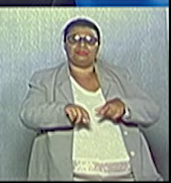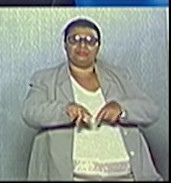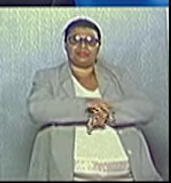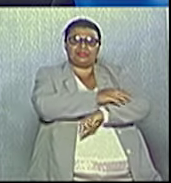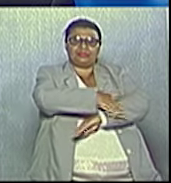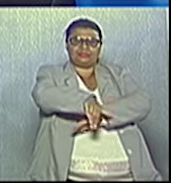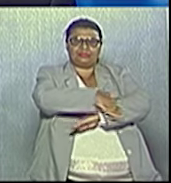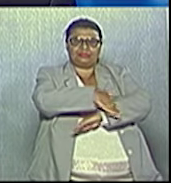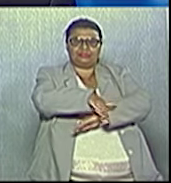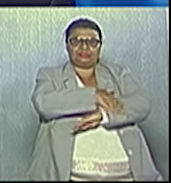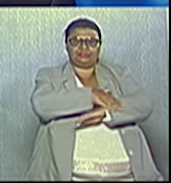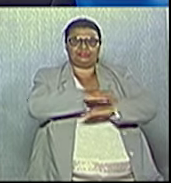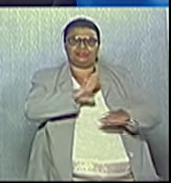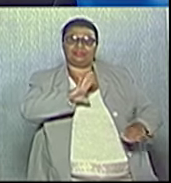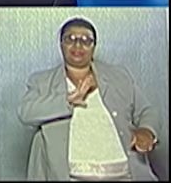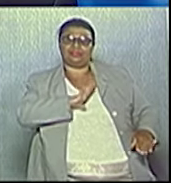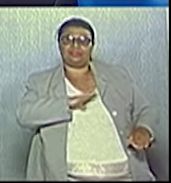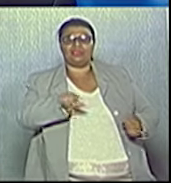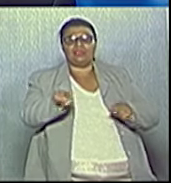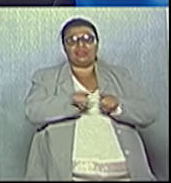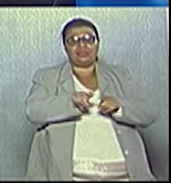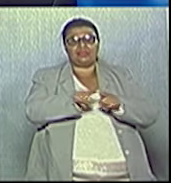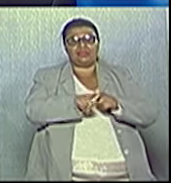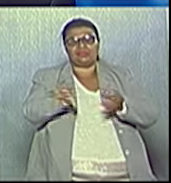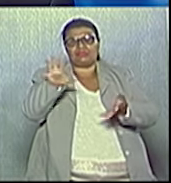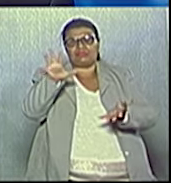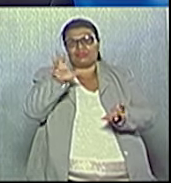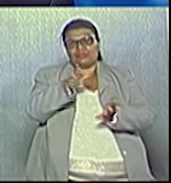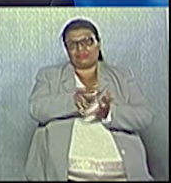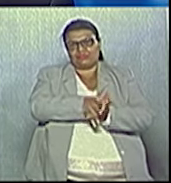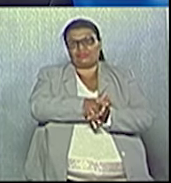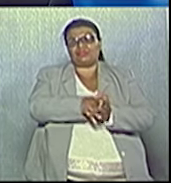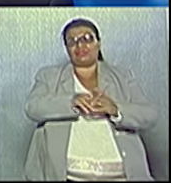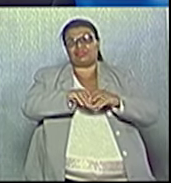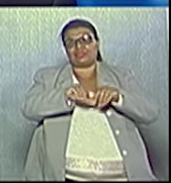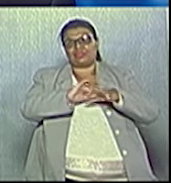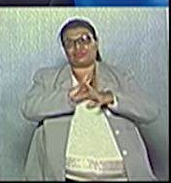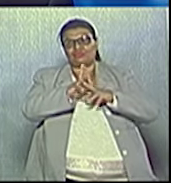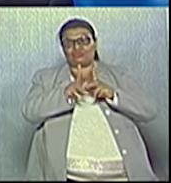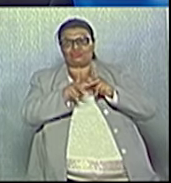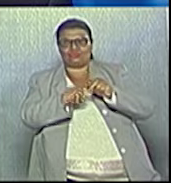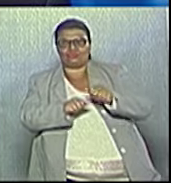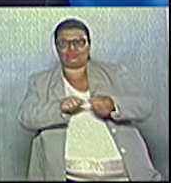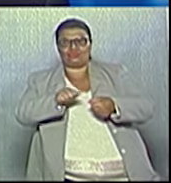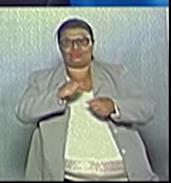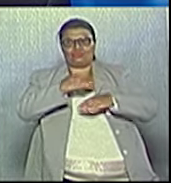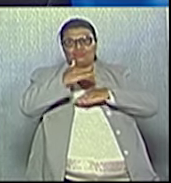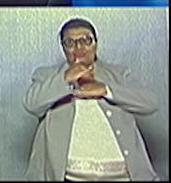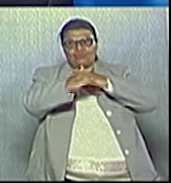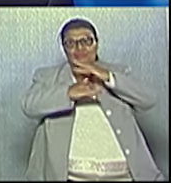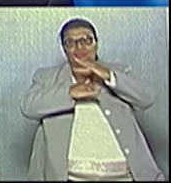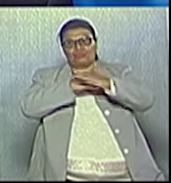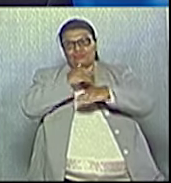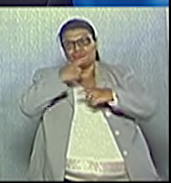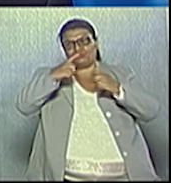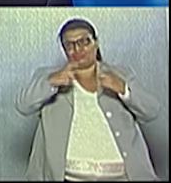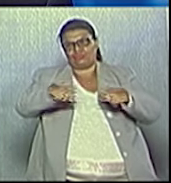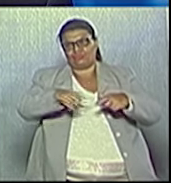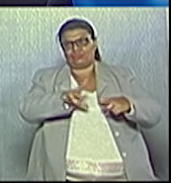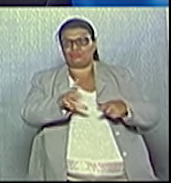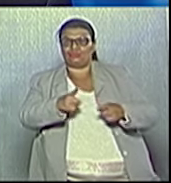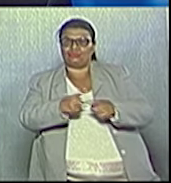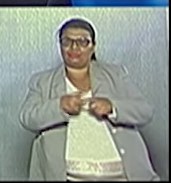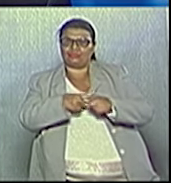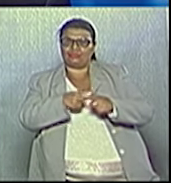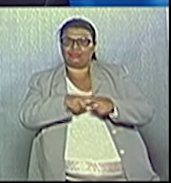E vou concluir a Davi Lino até o Parque Minha Lua e fazer a sua expansão para o Campo Grande. O que a senhora